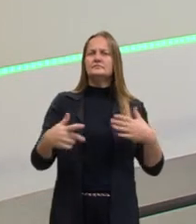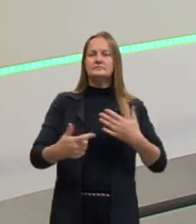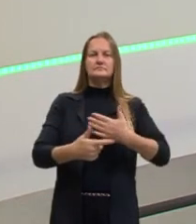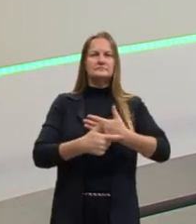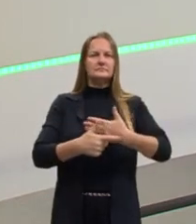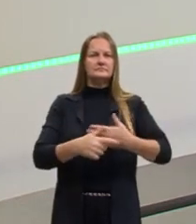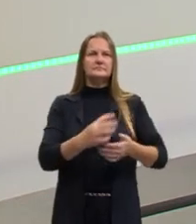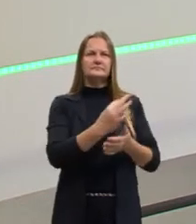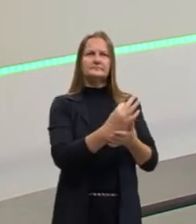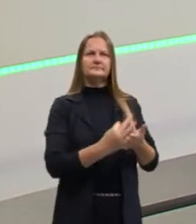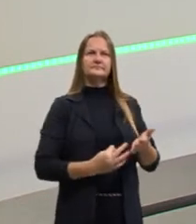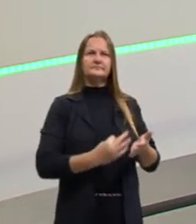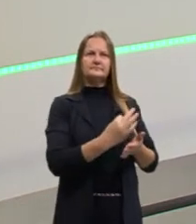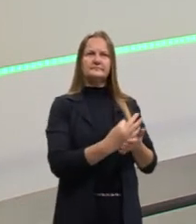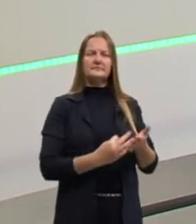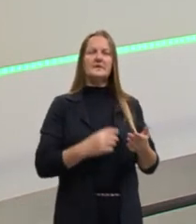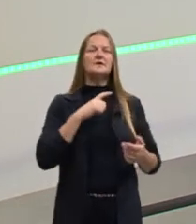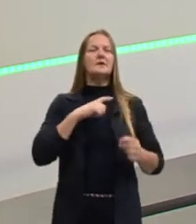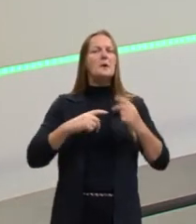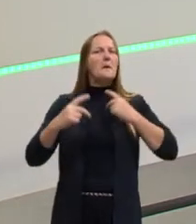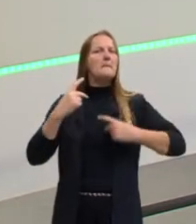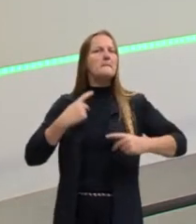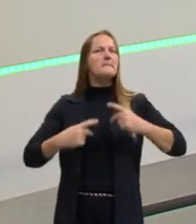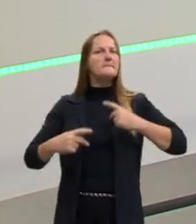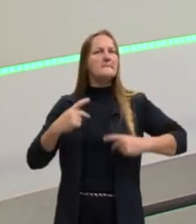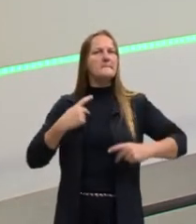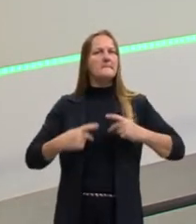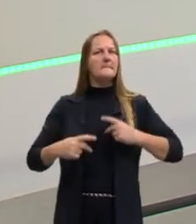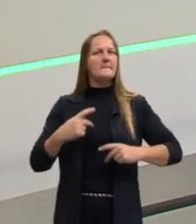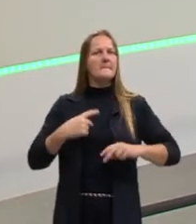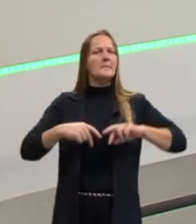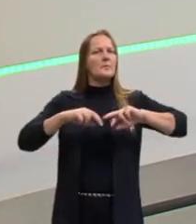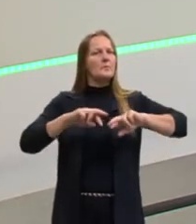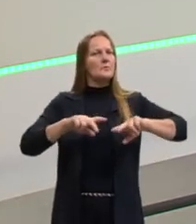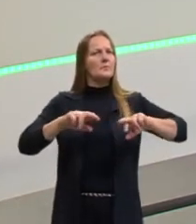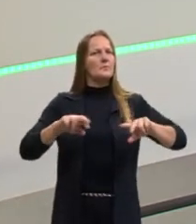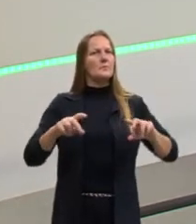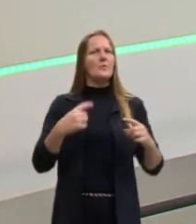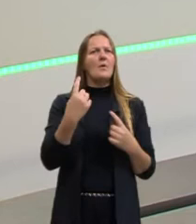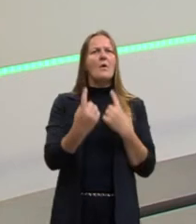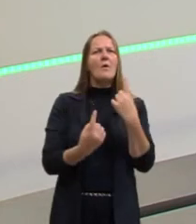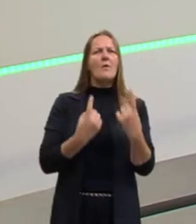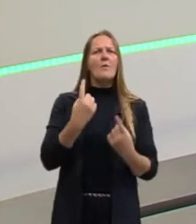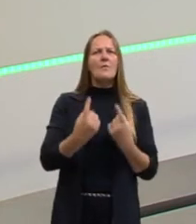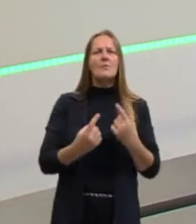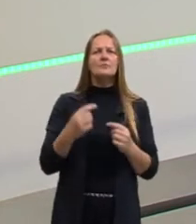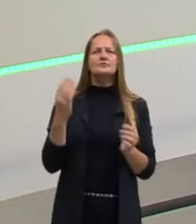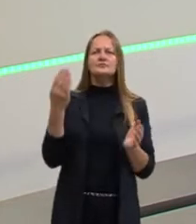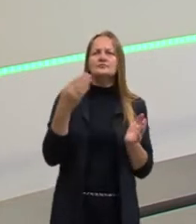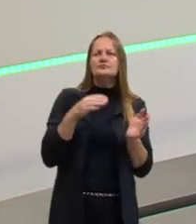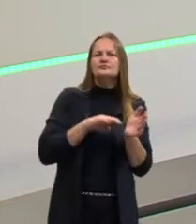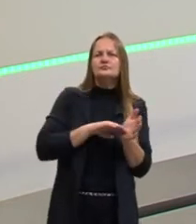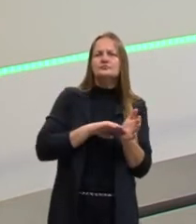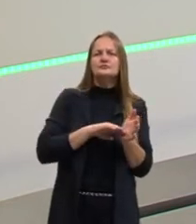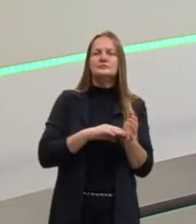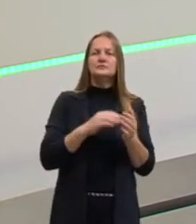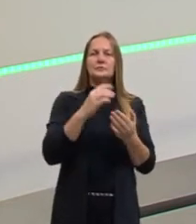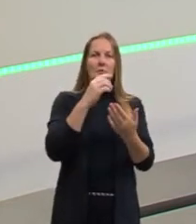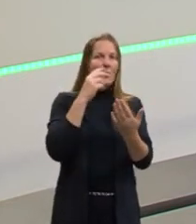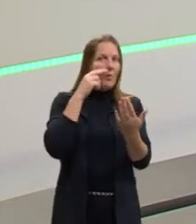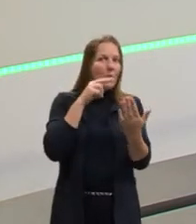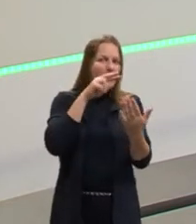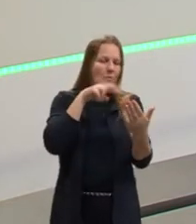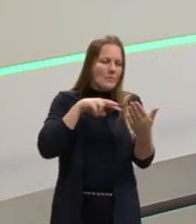e muitos personagens no texto. Alguns personagens, eles não estão diretamente aparecendo no texto escrito,